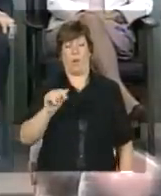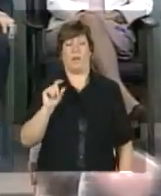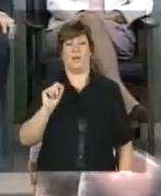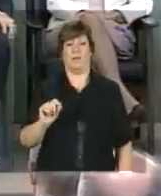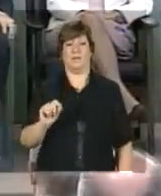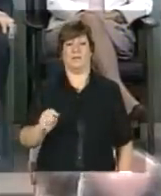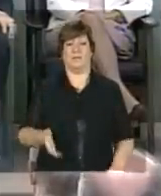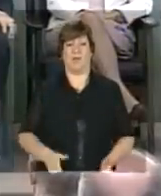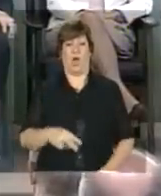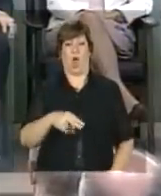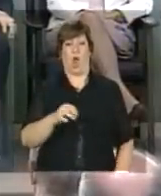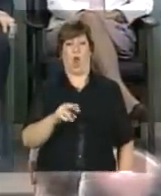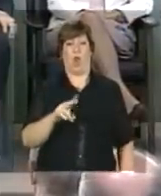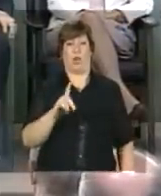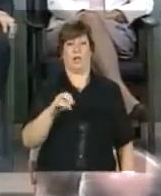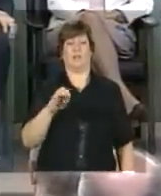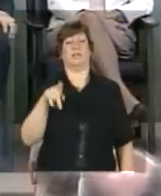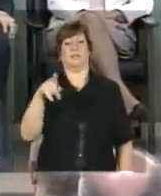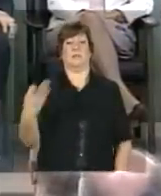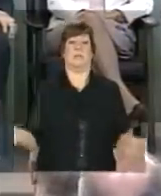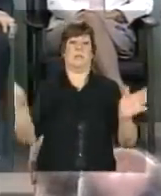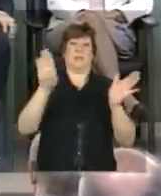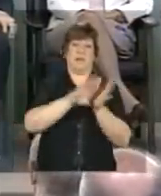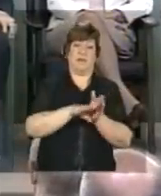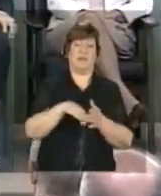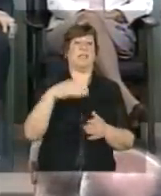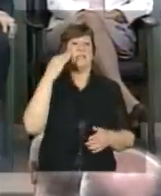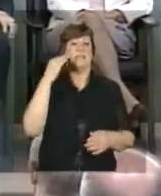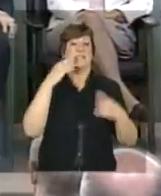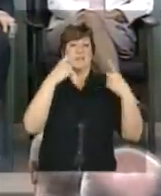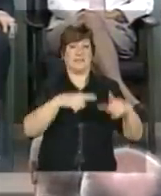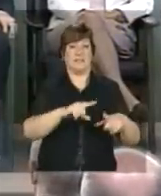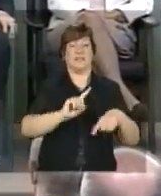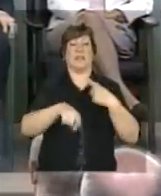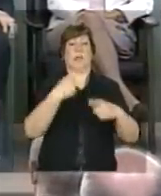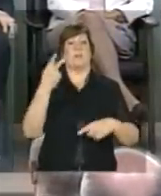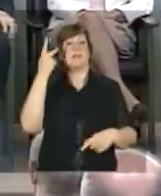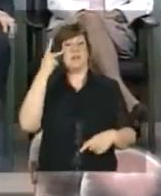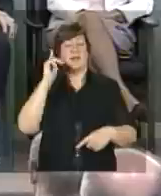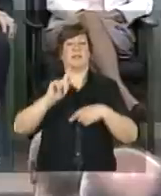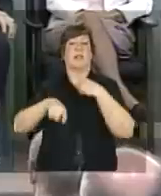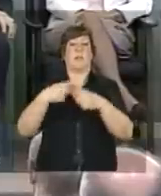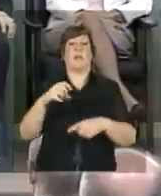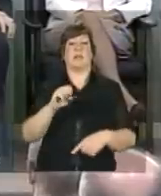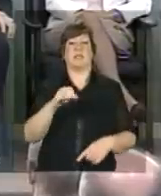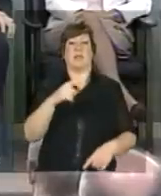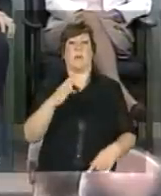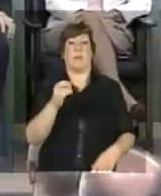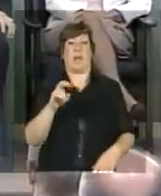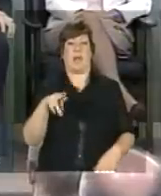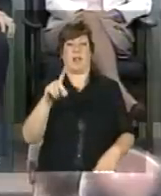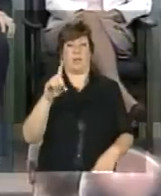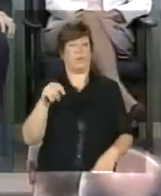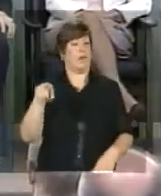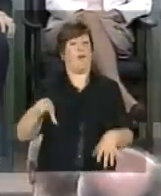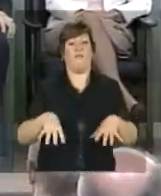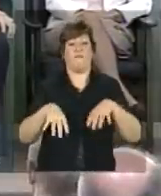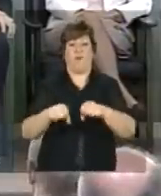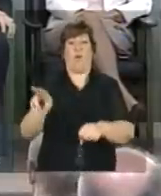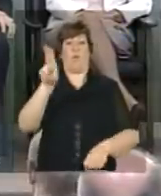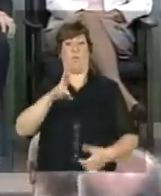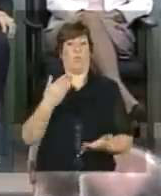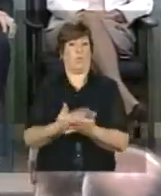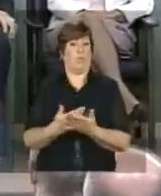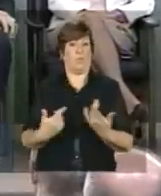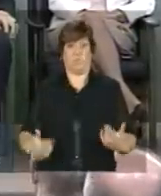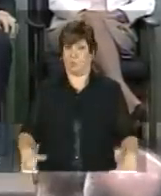parar lá em Santos e depois chegar em São Paulo e depois ir para São Bernardo e que não tinha curso universitário